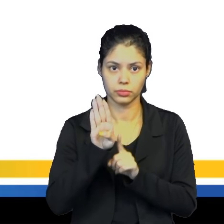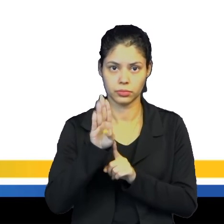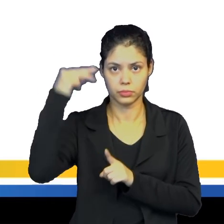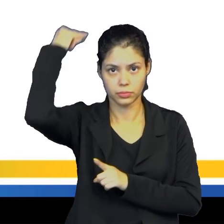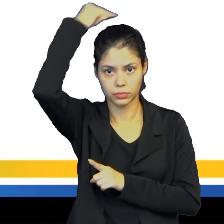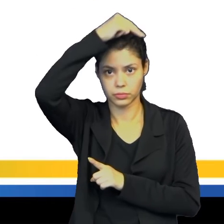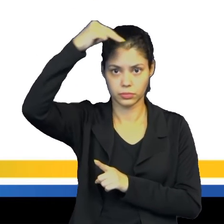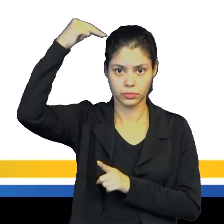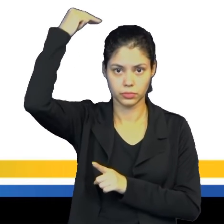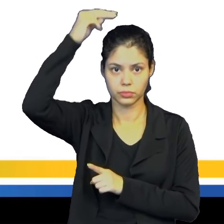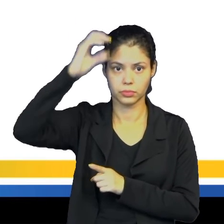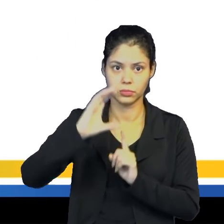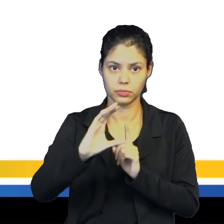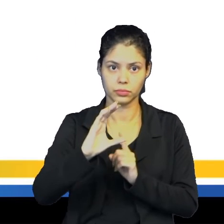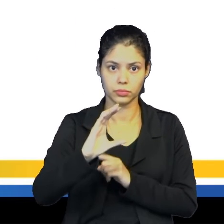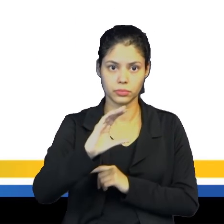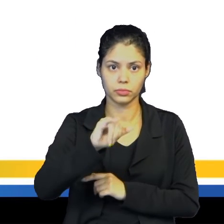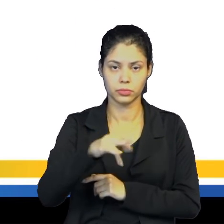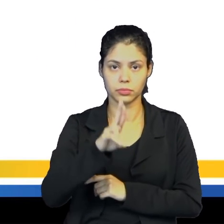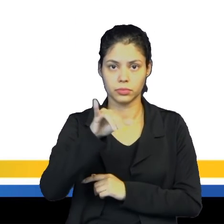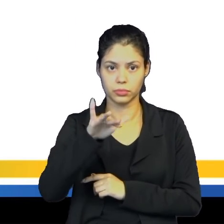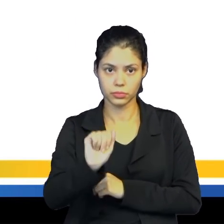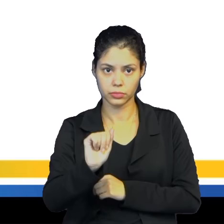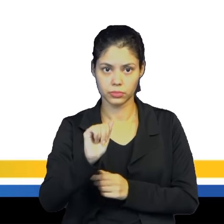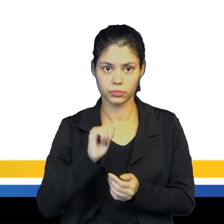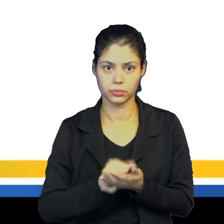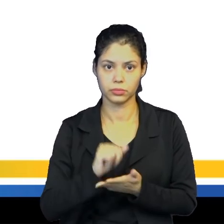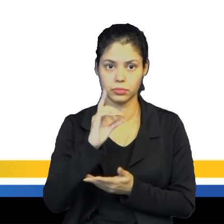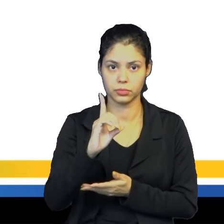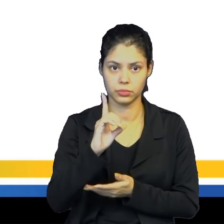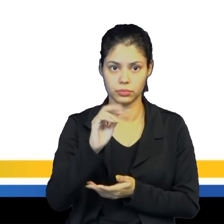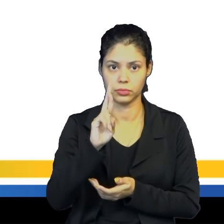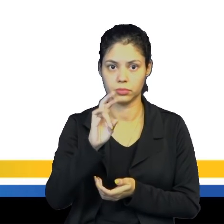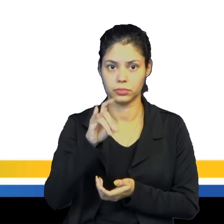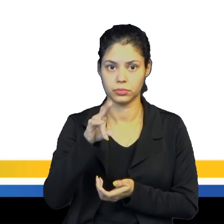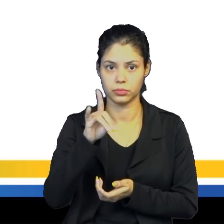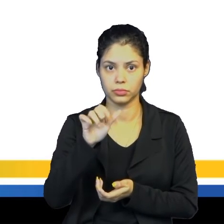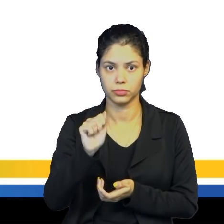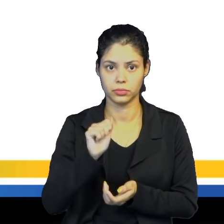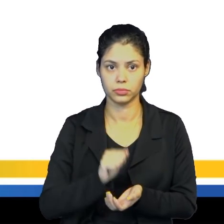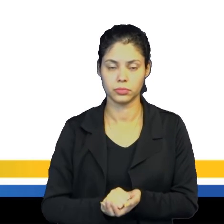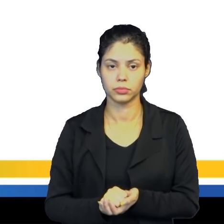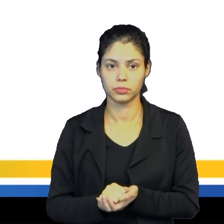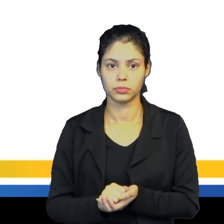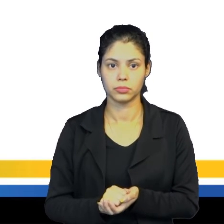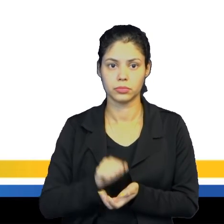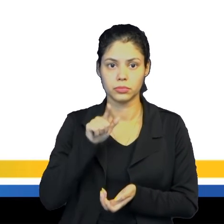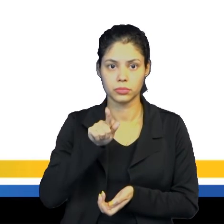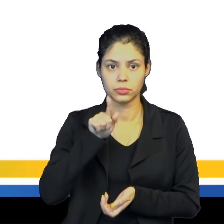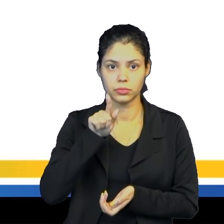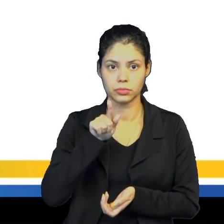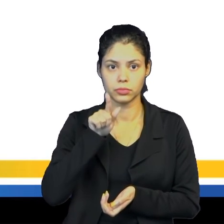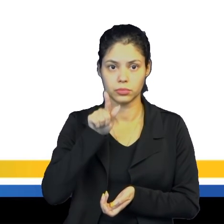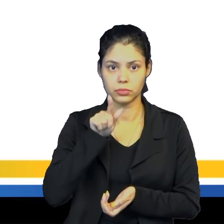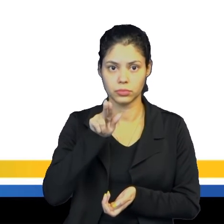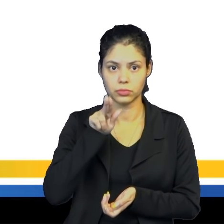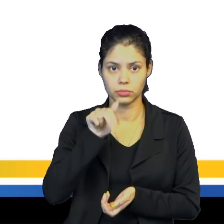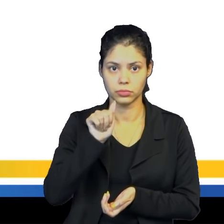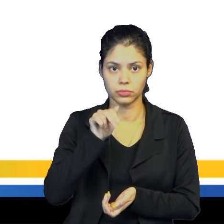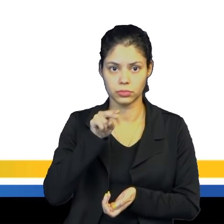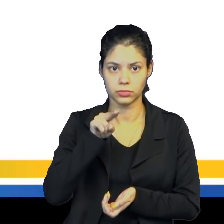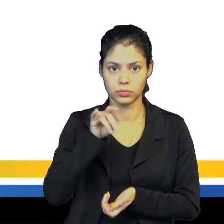B, México, letra C, Jamaica, letra D, Trindade, O letra E,